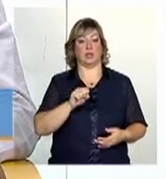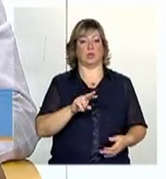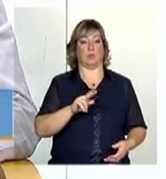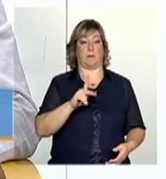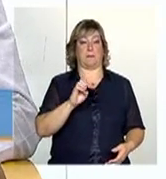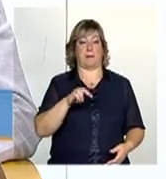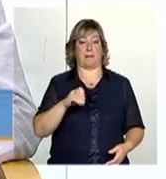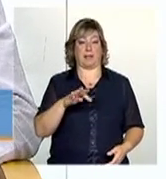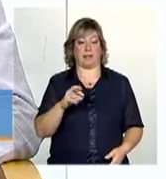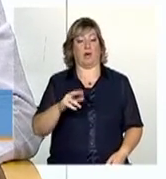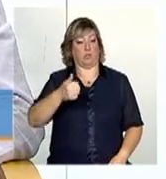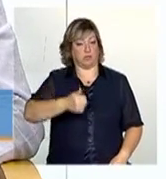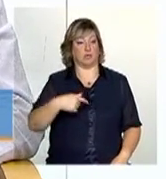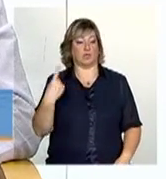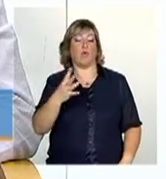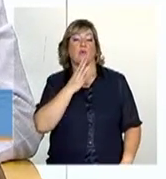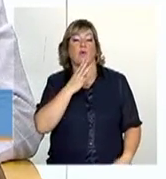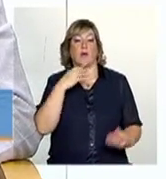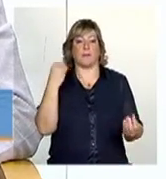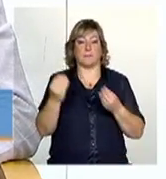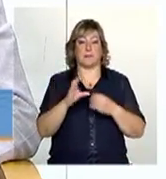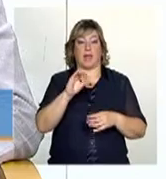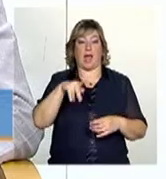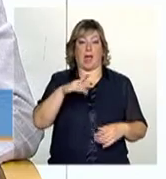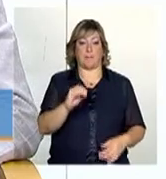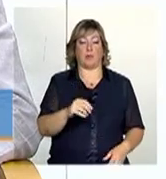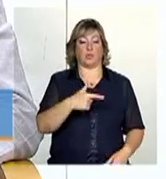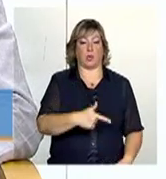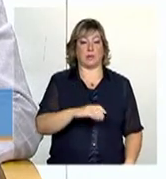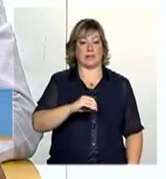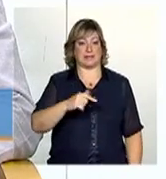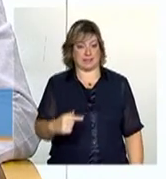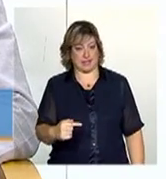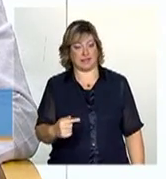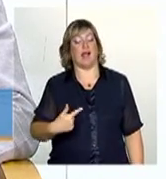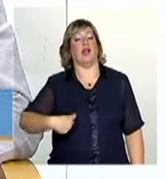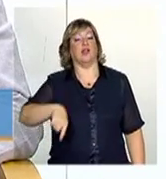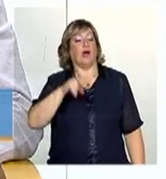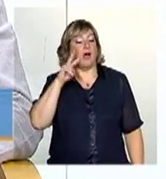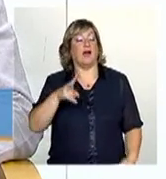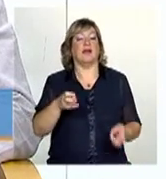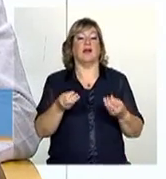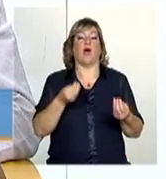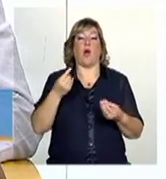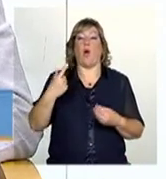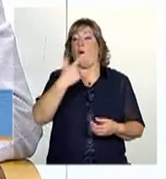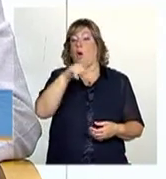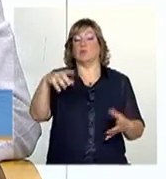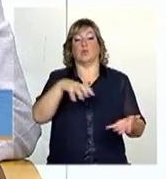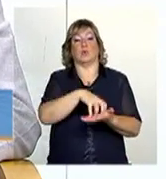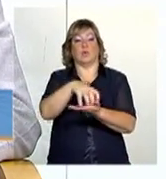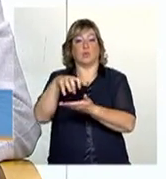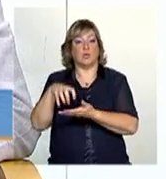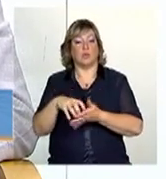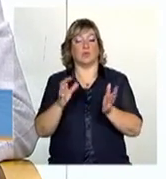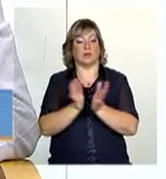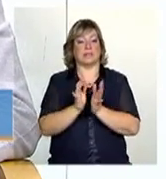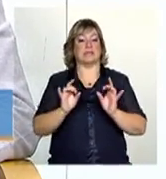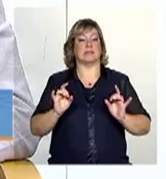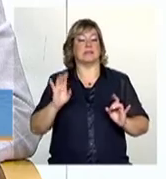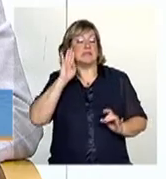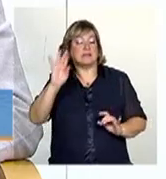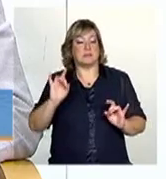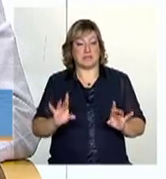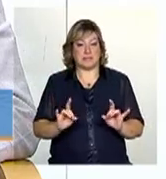os gestores conhecem aí como o famoso campo 207, que a gente identifica outros grupos de população específicos, certo?